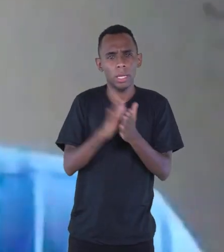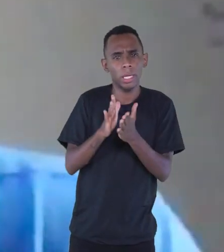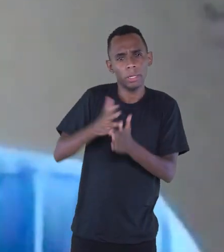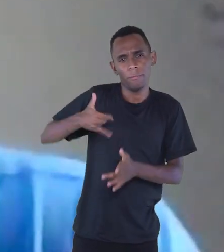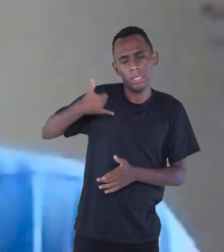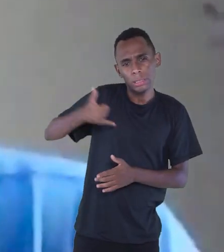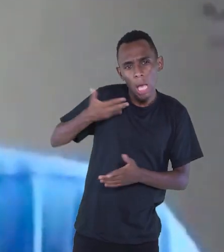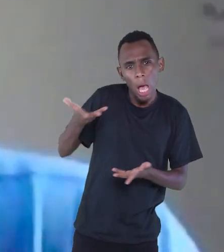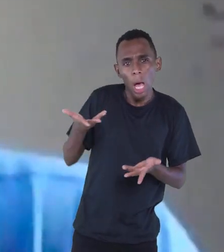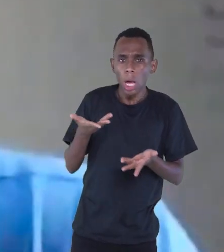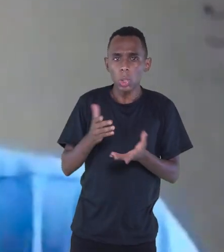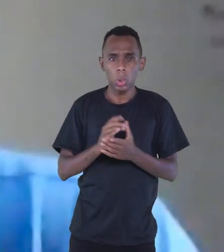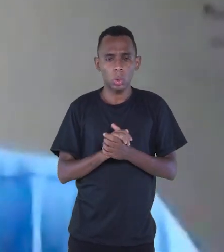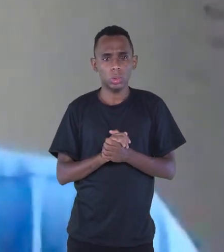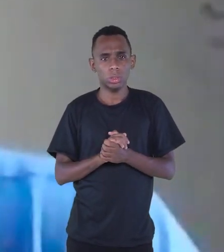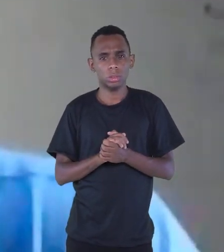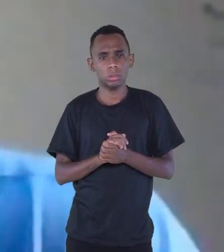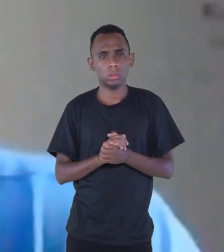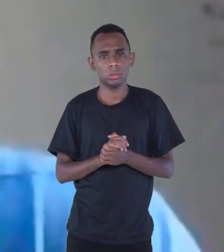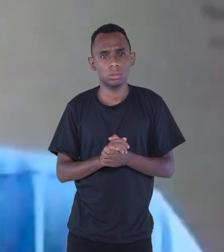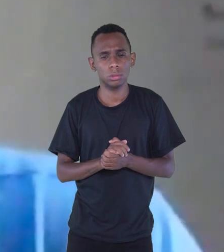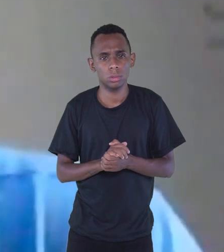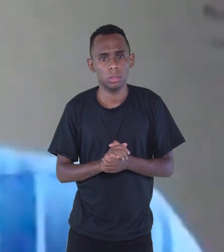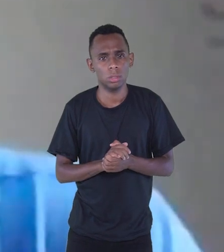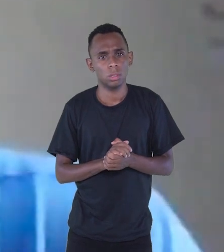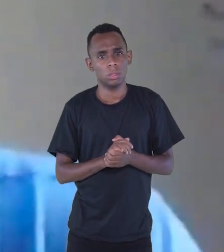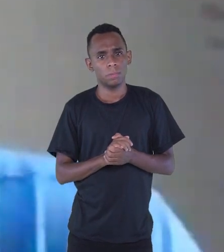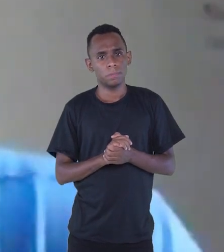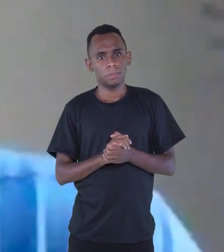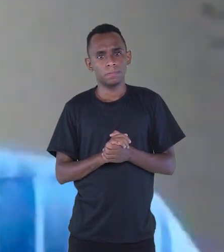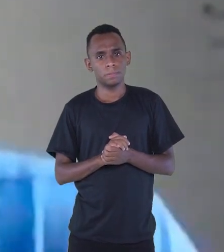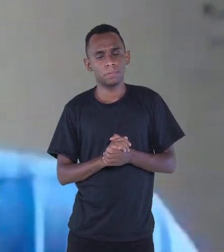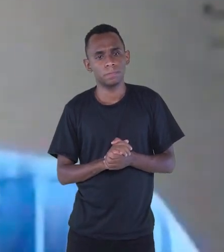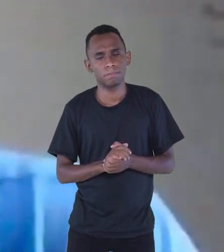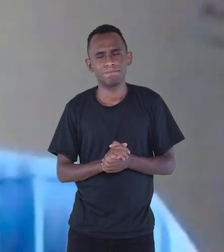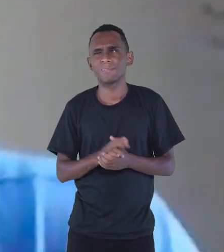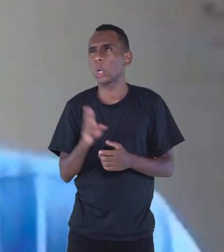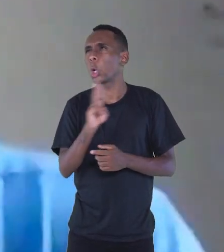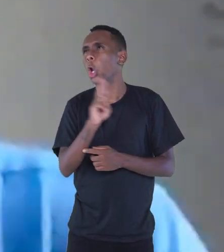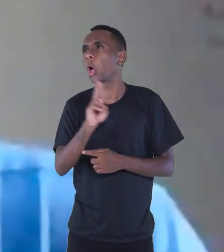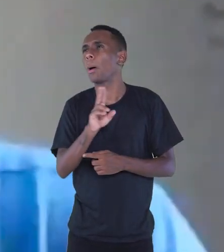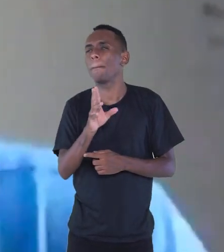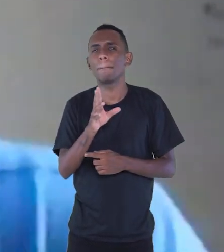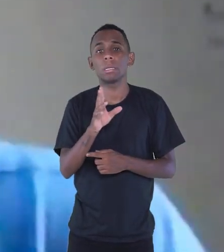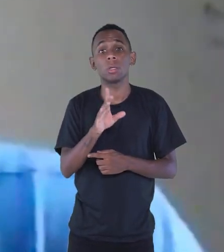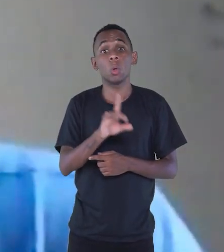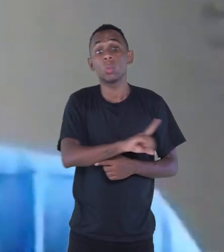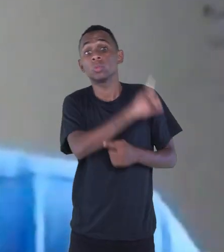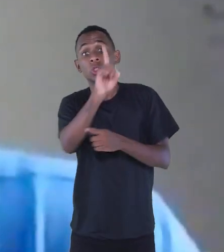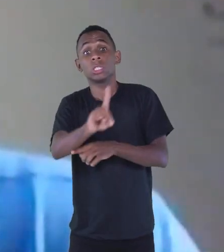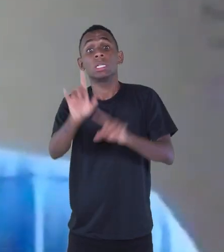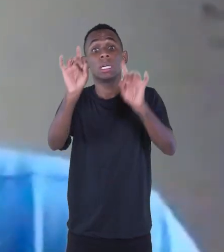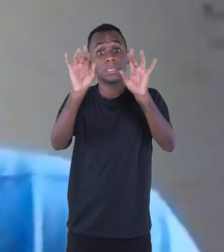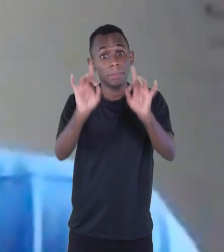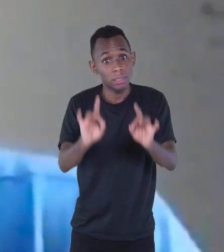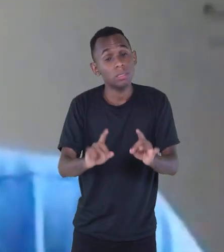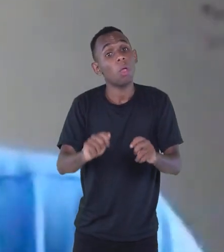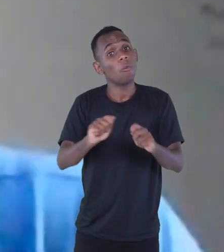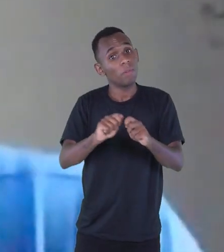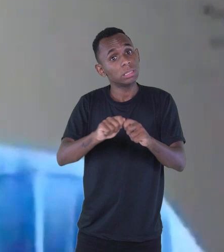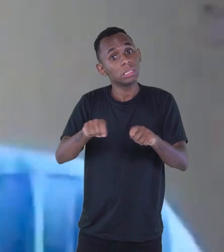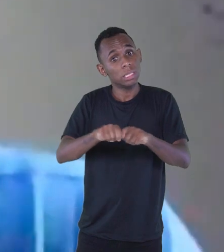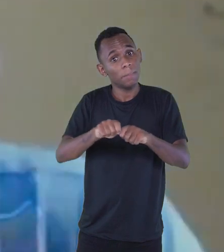uma, uma, uma, como é que chama? Uma data importante, né?